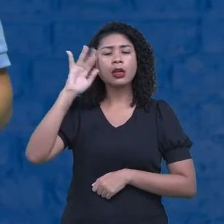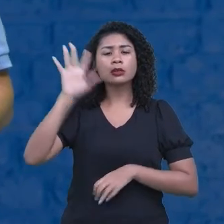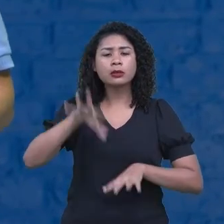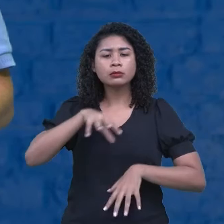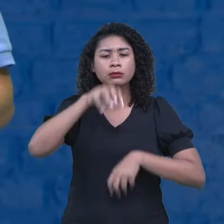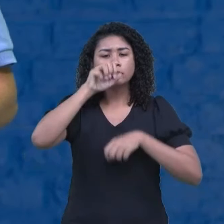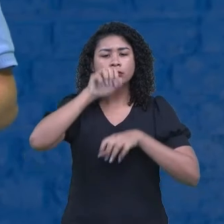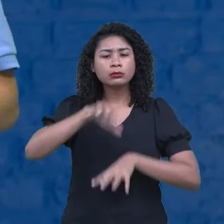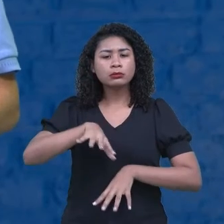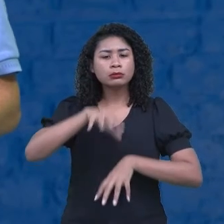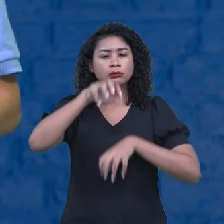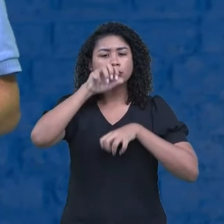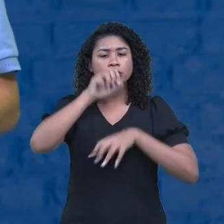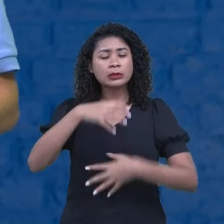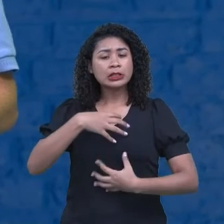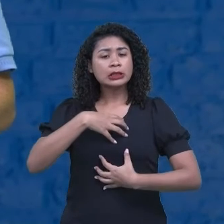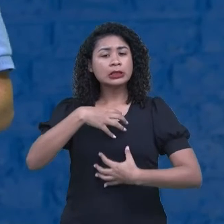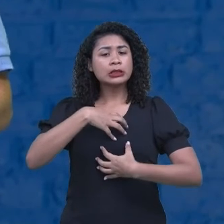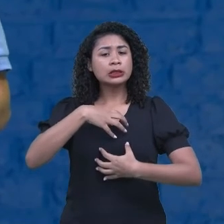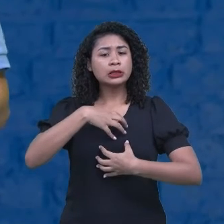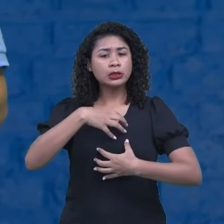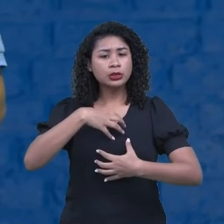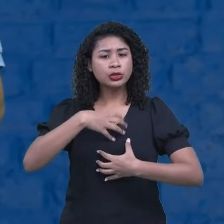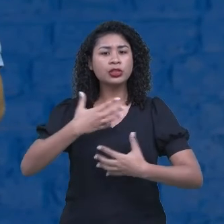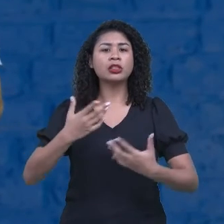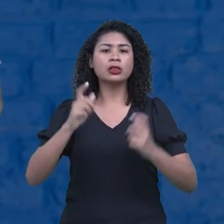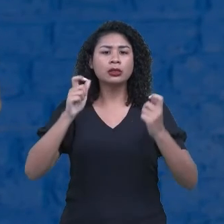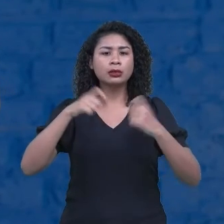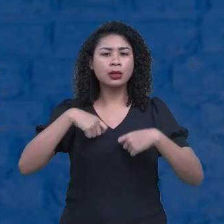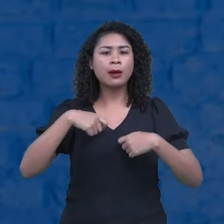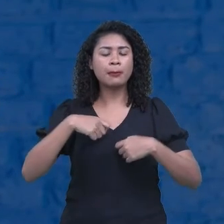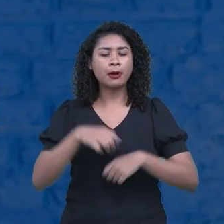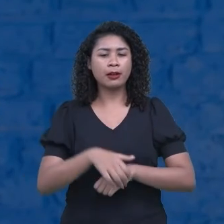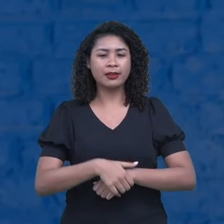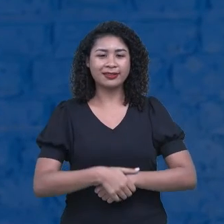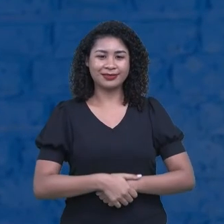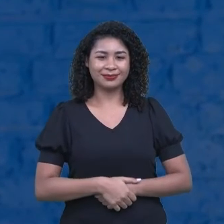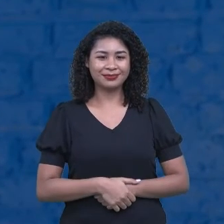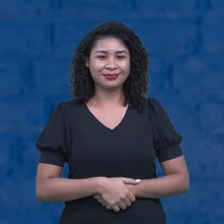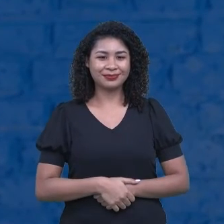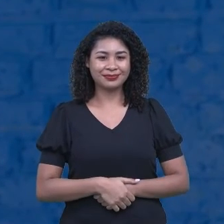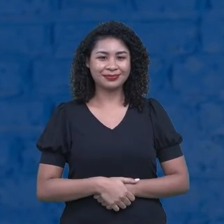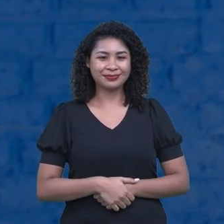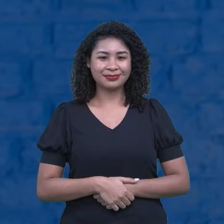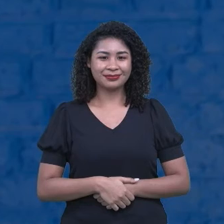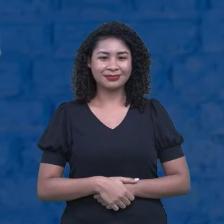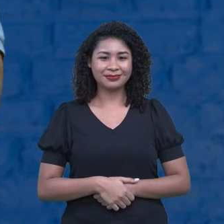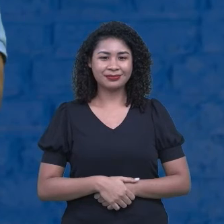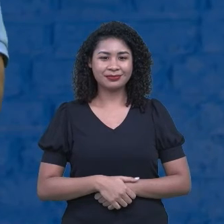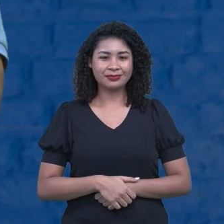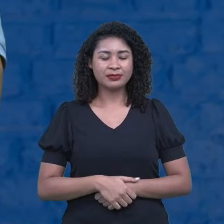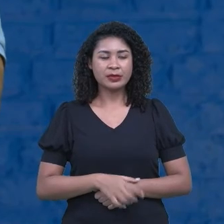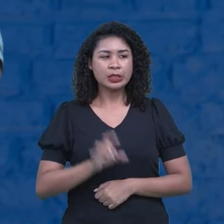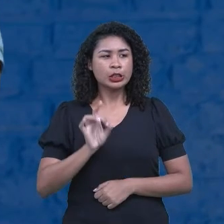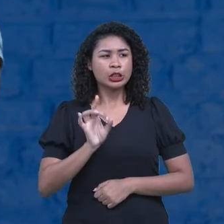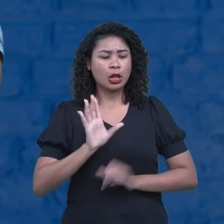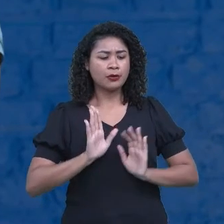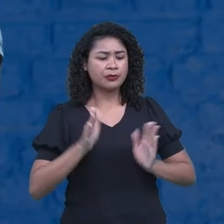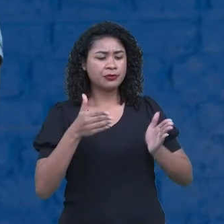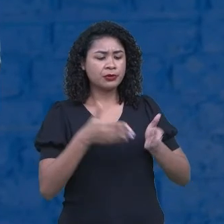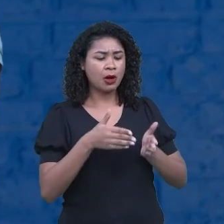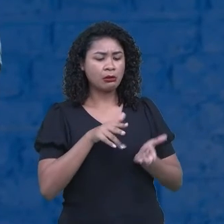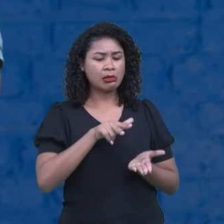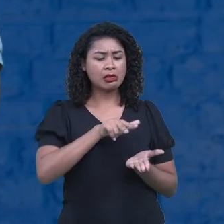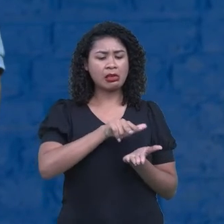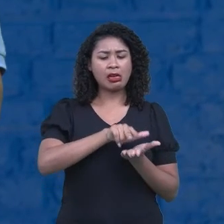Trabalhar a respiração também ajuda a oxigenar o cérebro. Certo? Não fique só deitado ali,